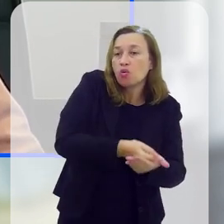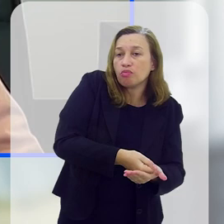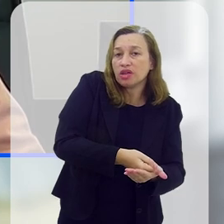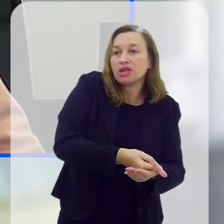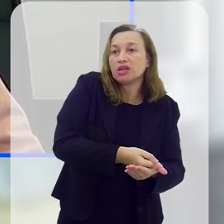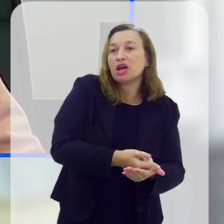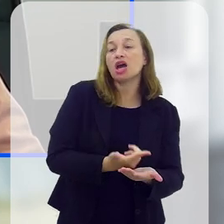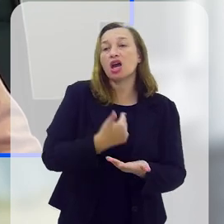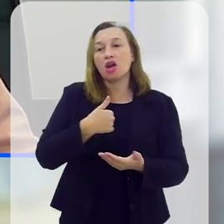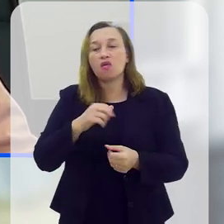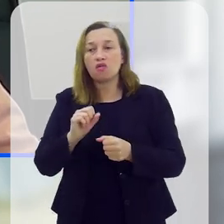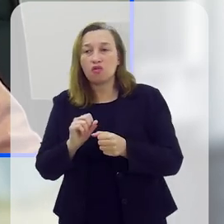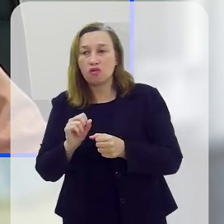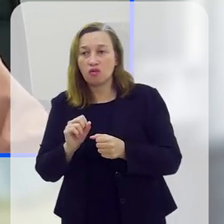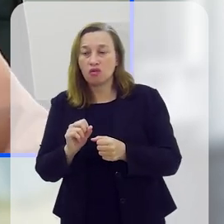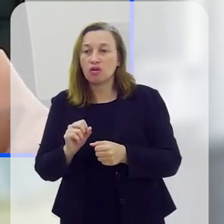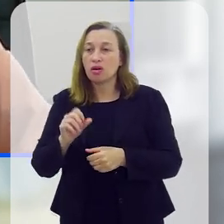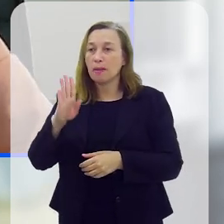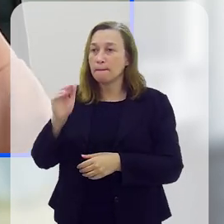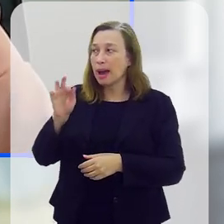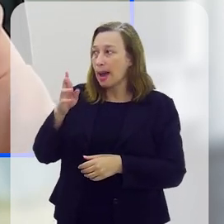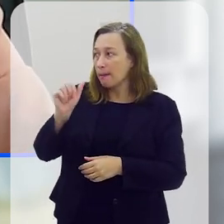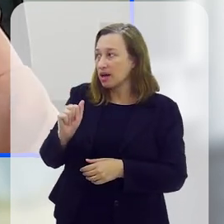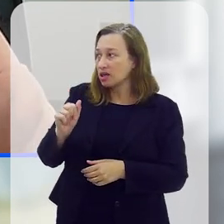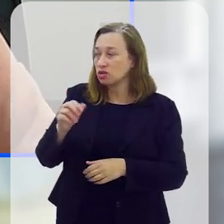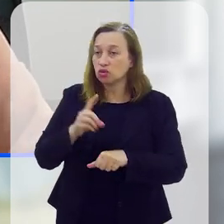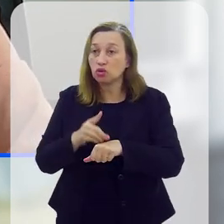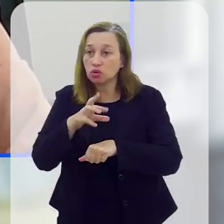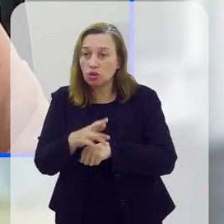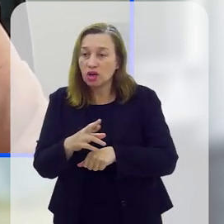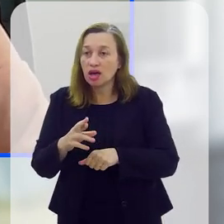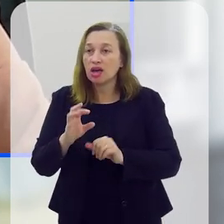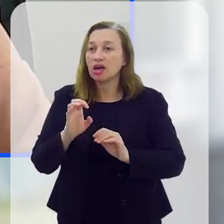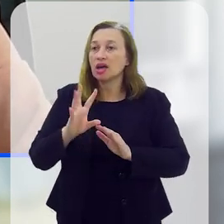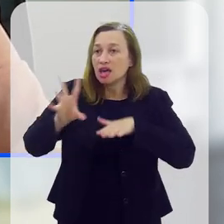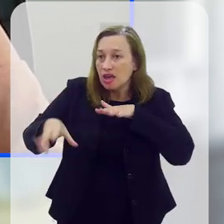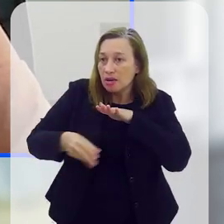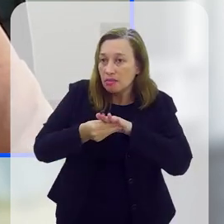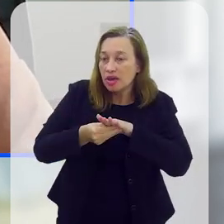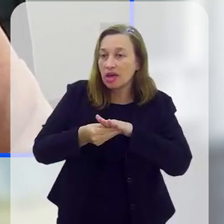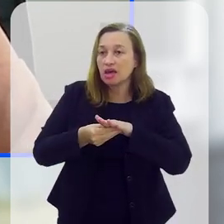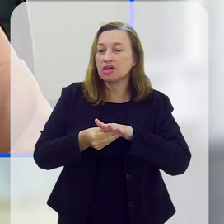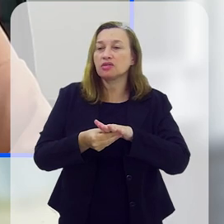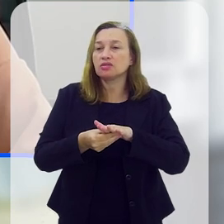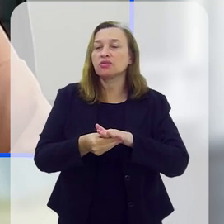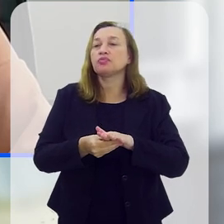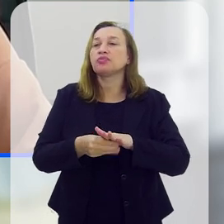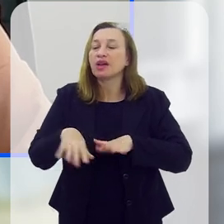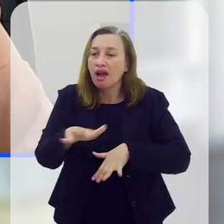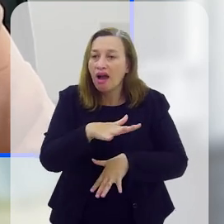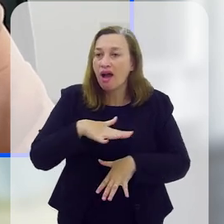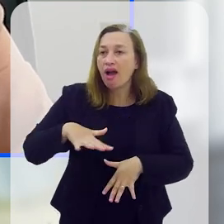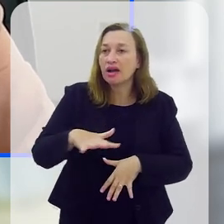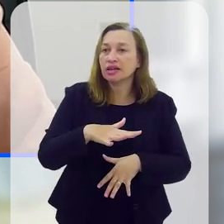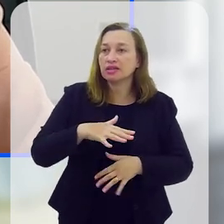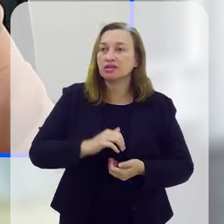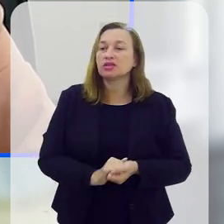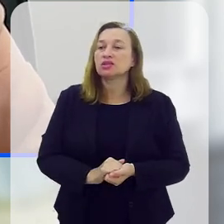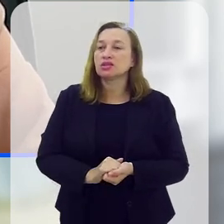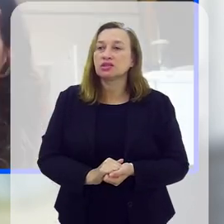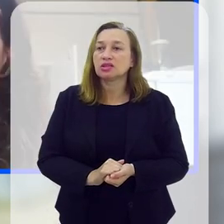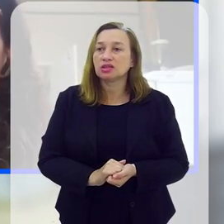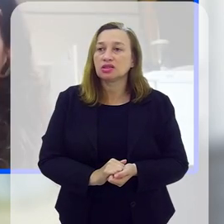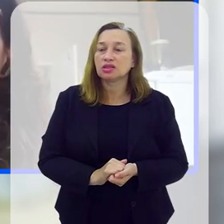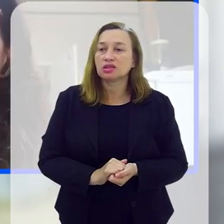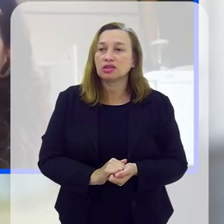efetivadas. Eu faço, doutora Bárbara, sempre emendas de fortalecimento à polícia civil, sobretudo no âmbito